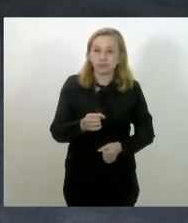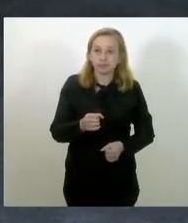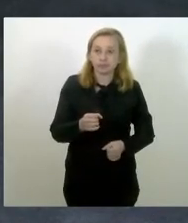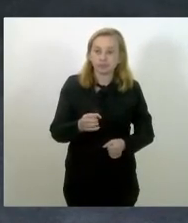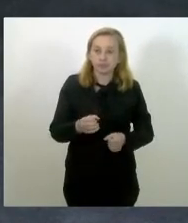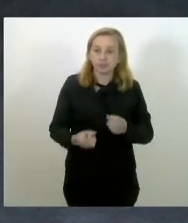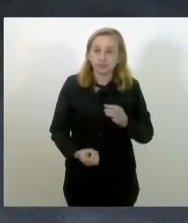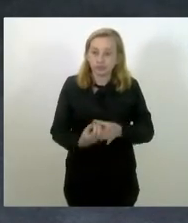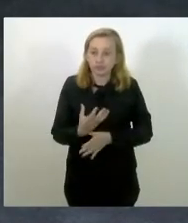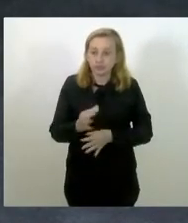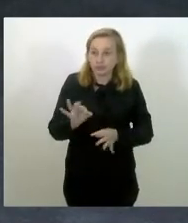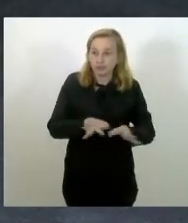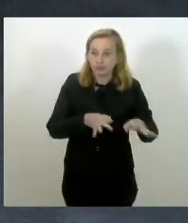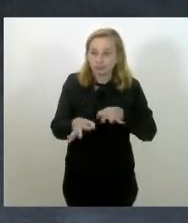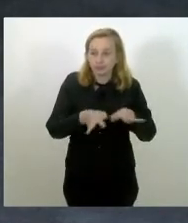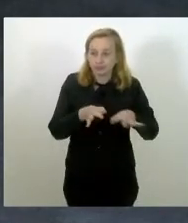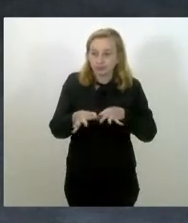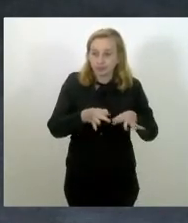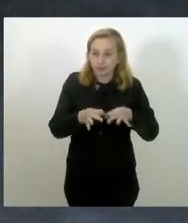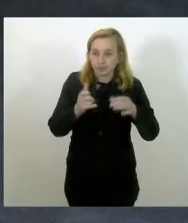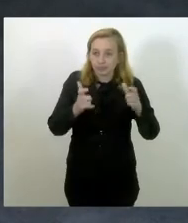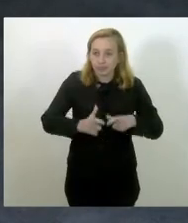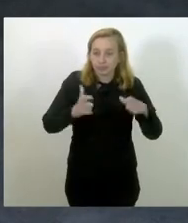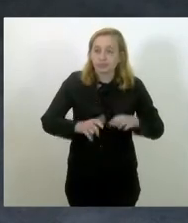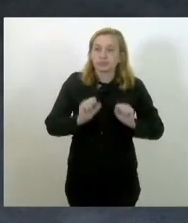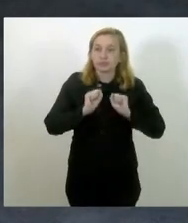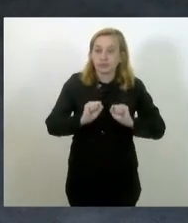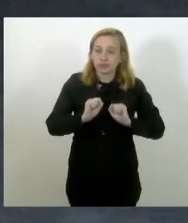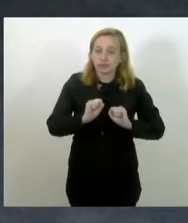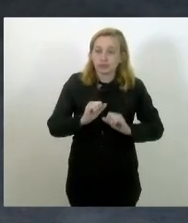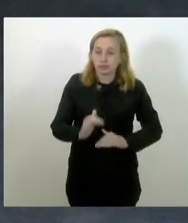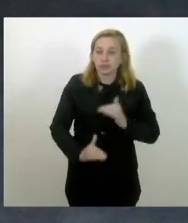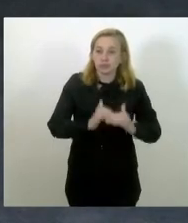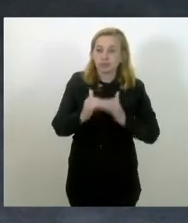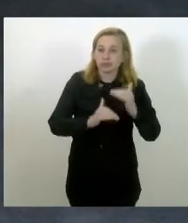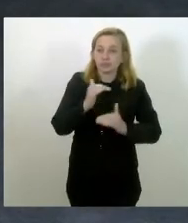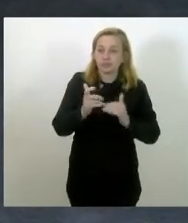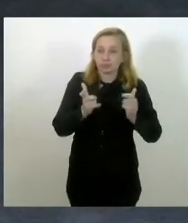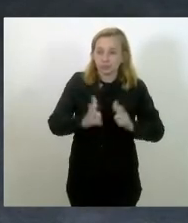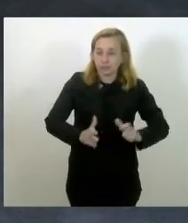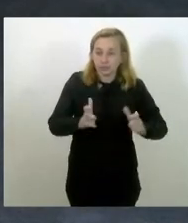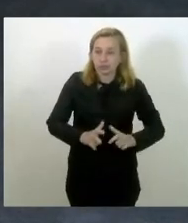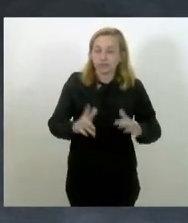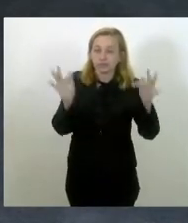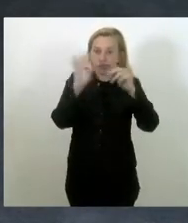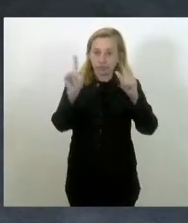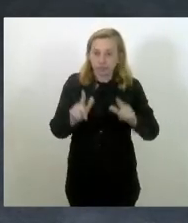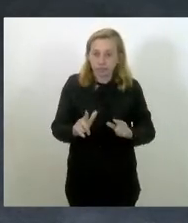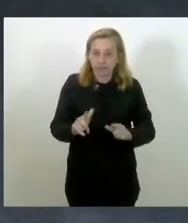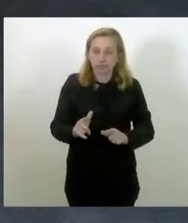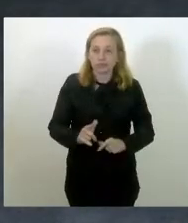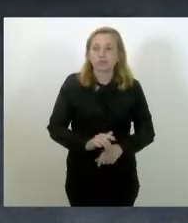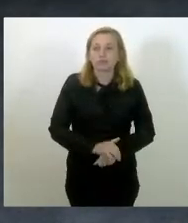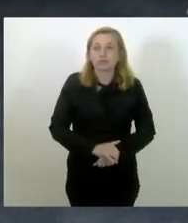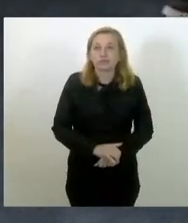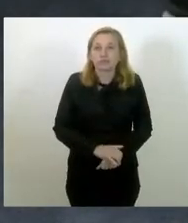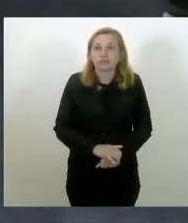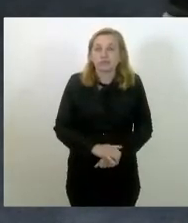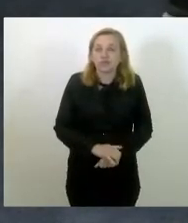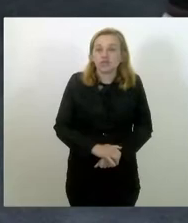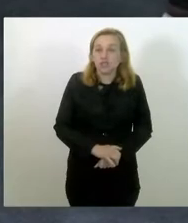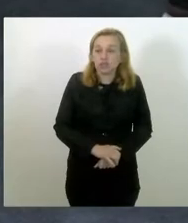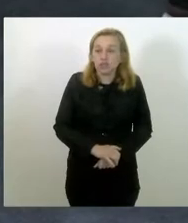regional que possa gerar desenvolvimento local. Então, eu fico muito feliz. Eu